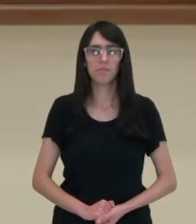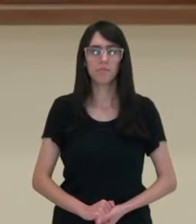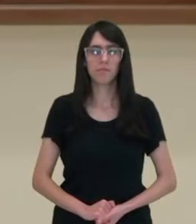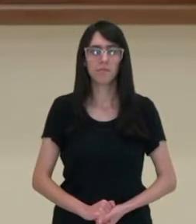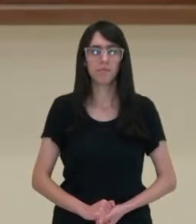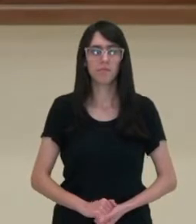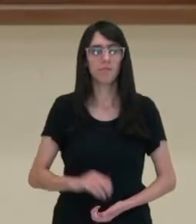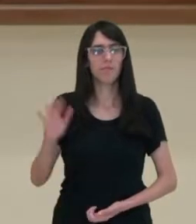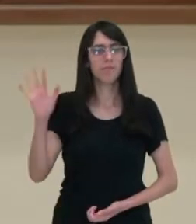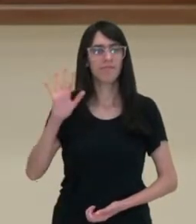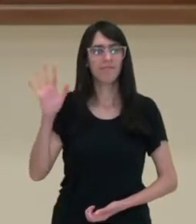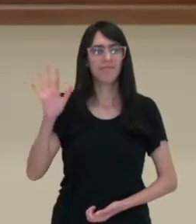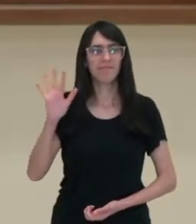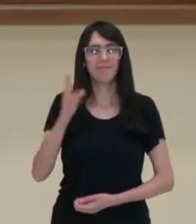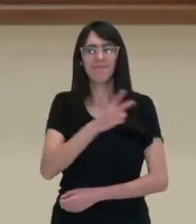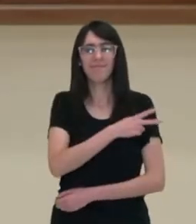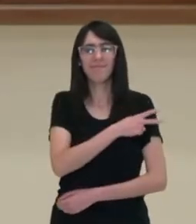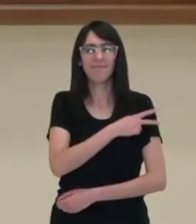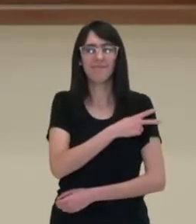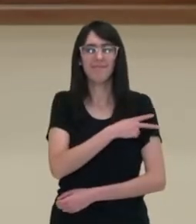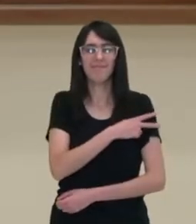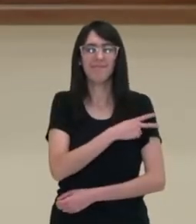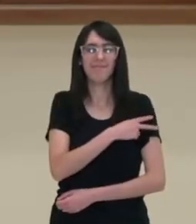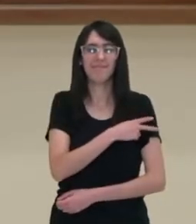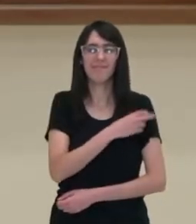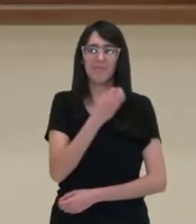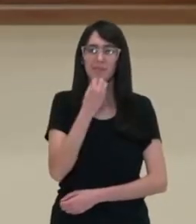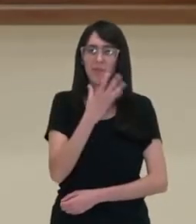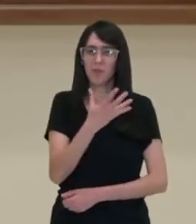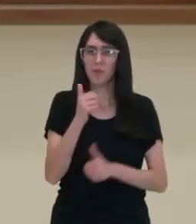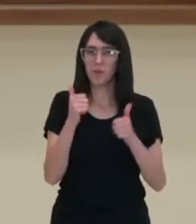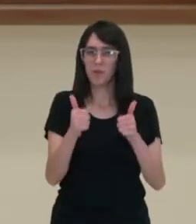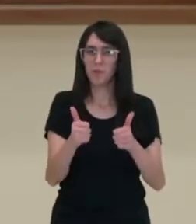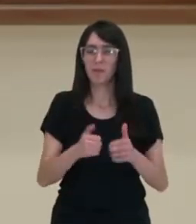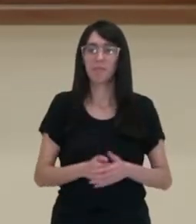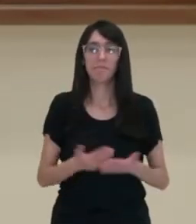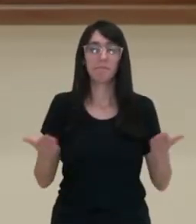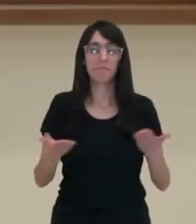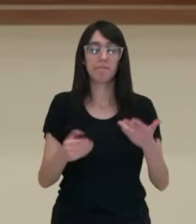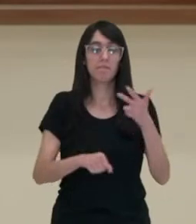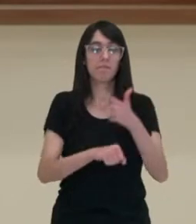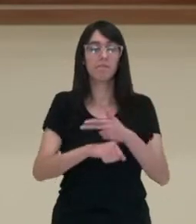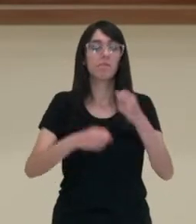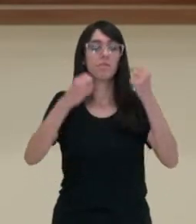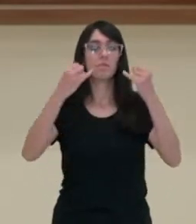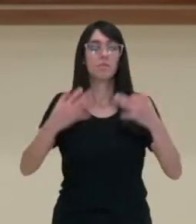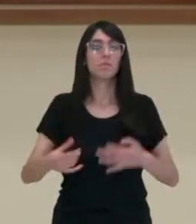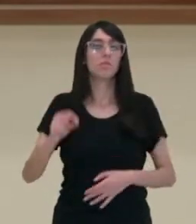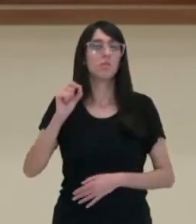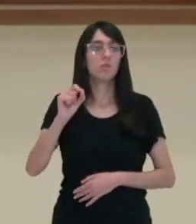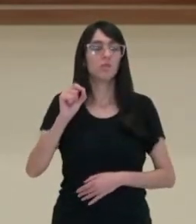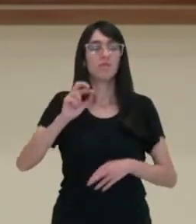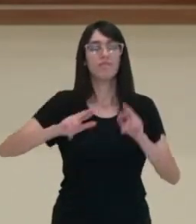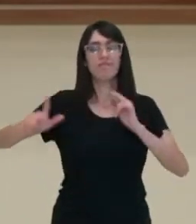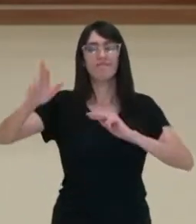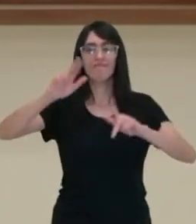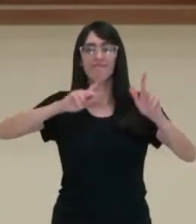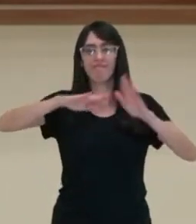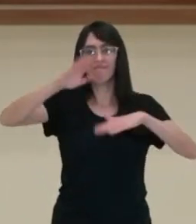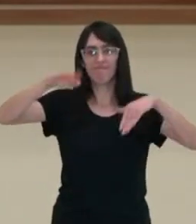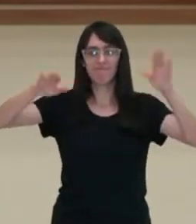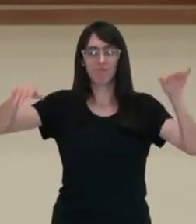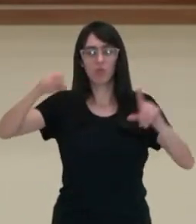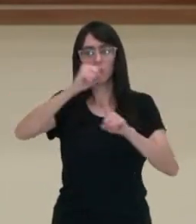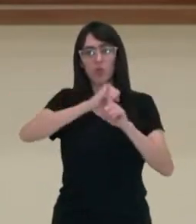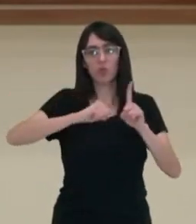Olá estudantes da segunda série do Ensino Médio, tudo bem com vocês? Neste vídeo vamos falar sobre desigualdades sociais,